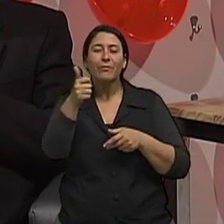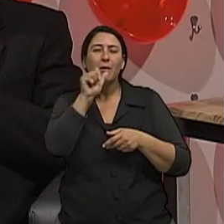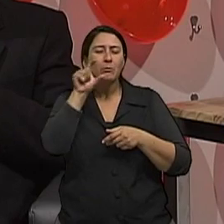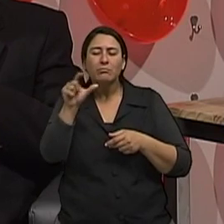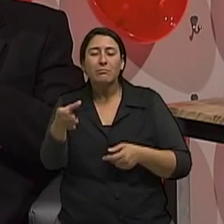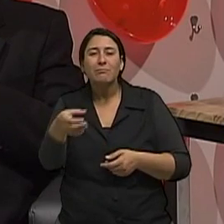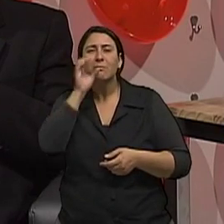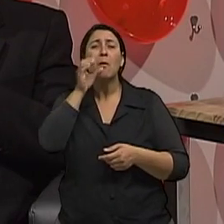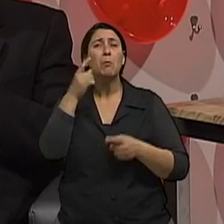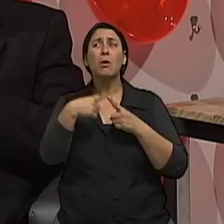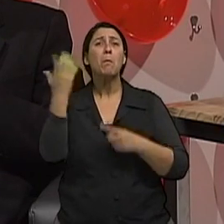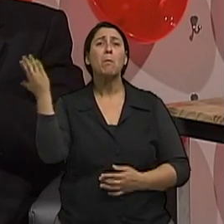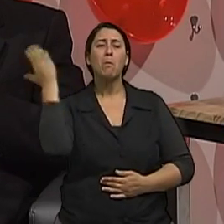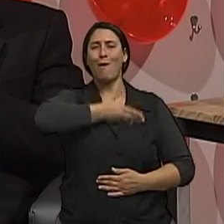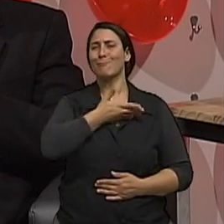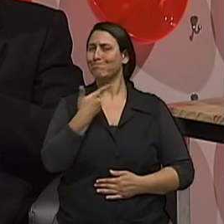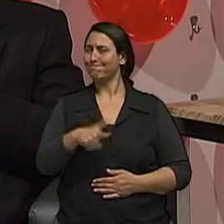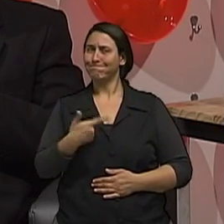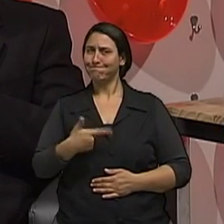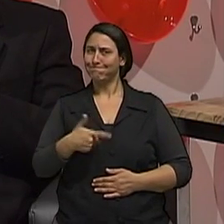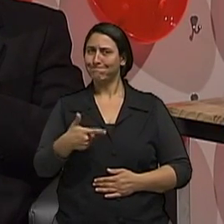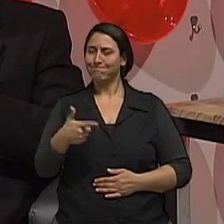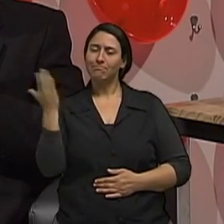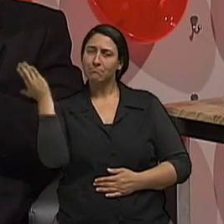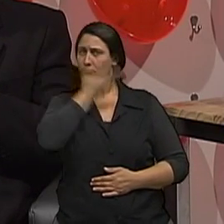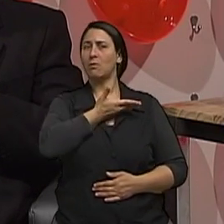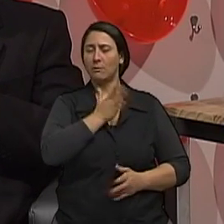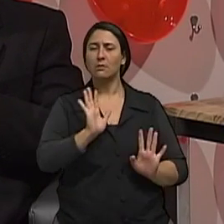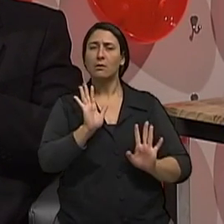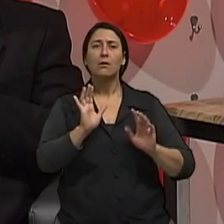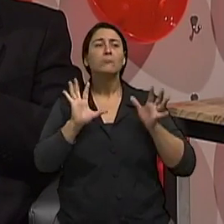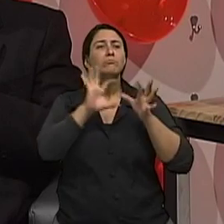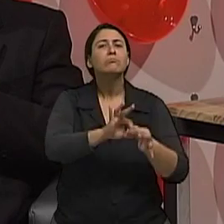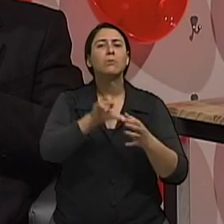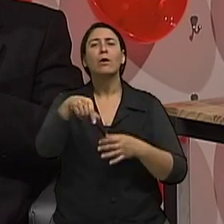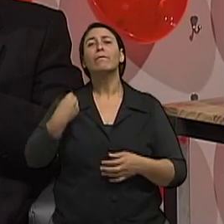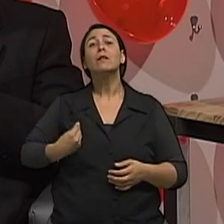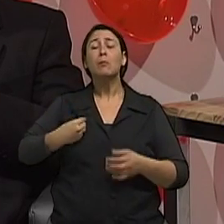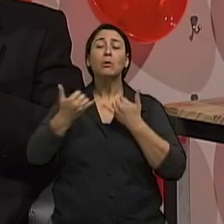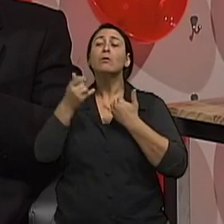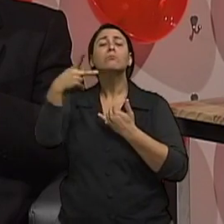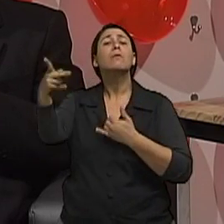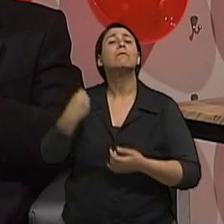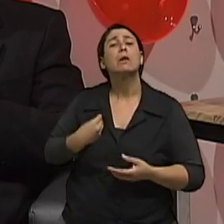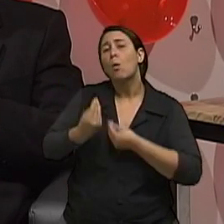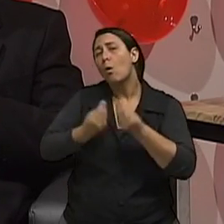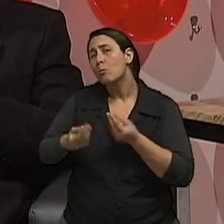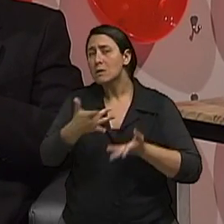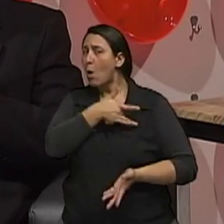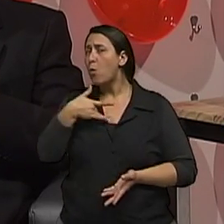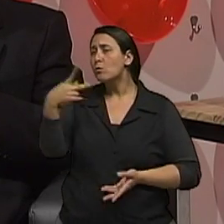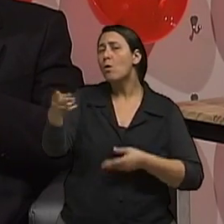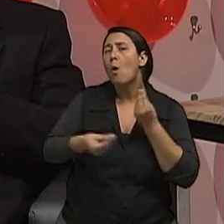não é comprovado. Nós não sabemos se não está associado a outros fatores do estilo de vida. Ah, perfeito. Então, quem